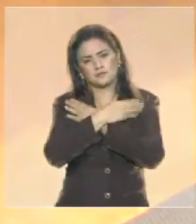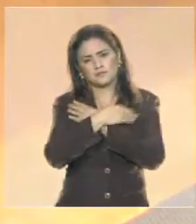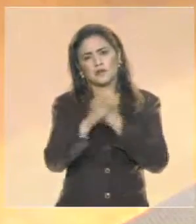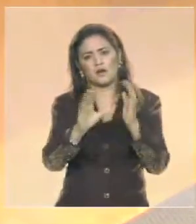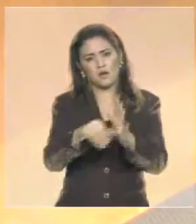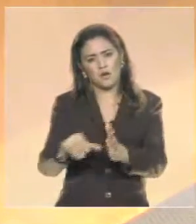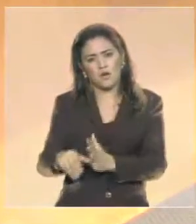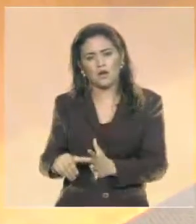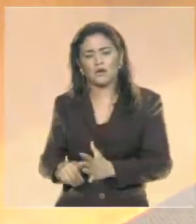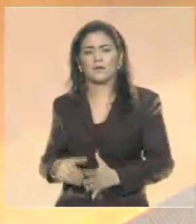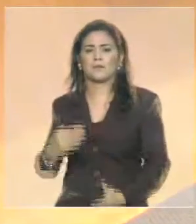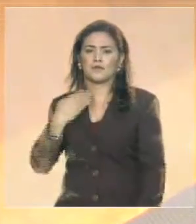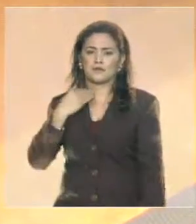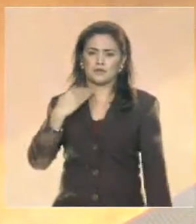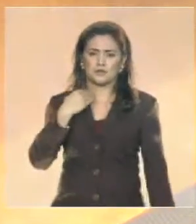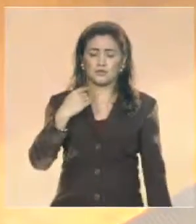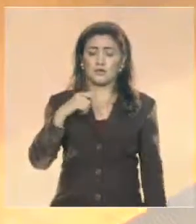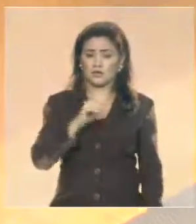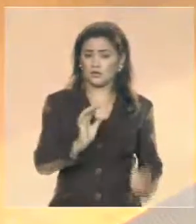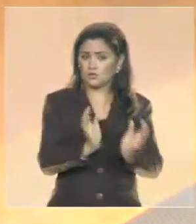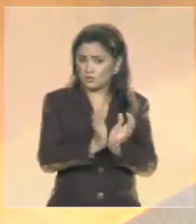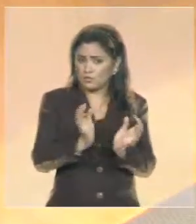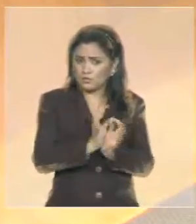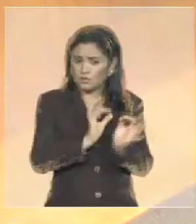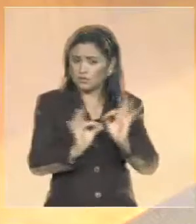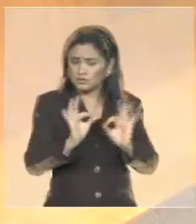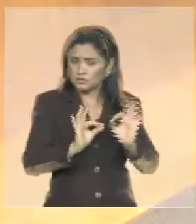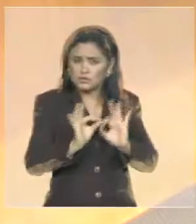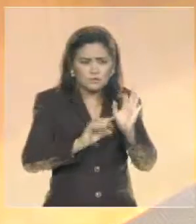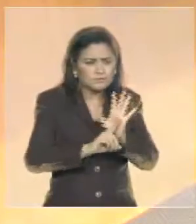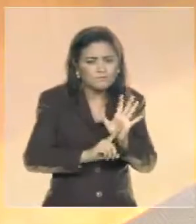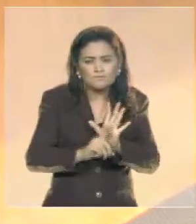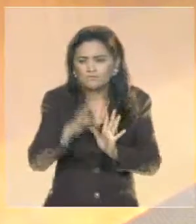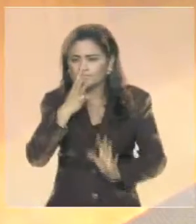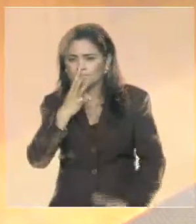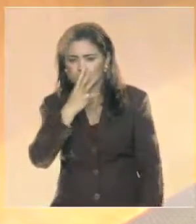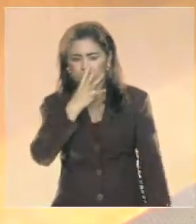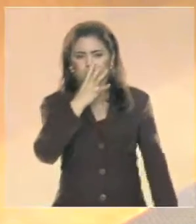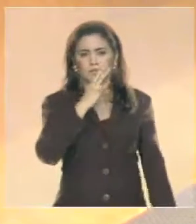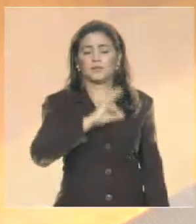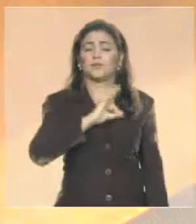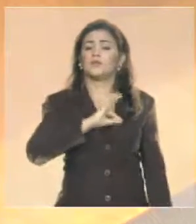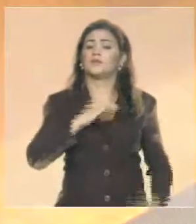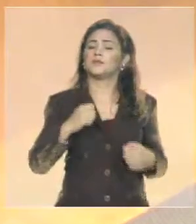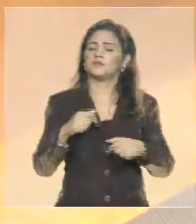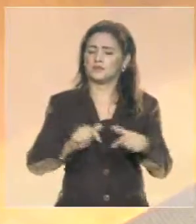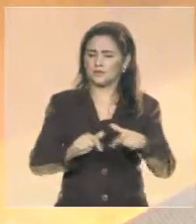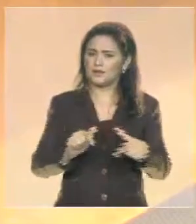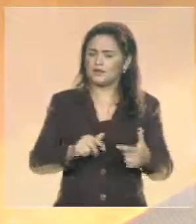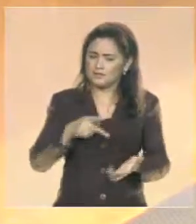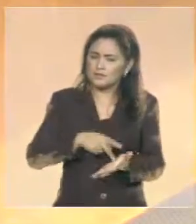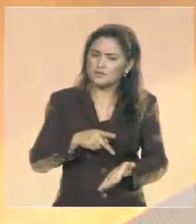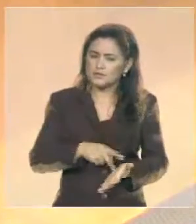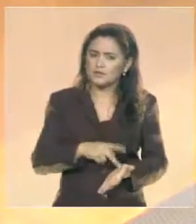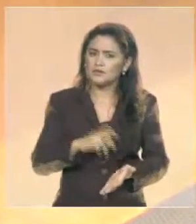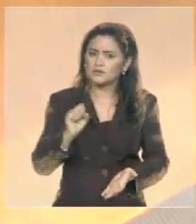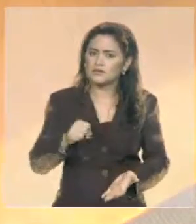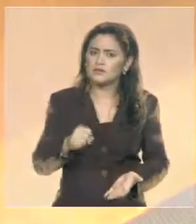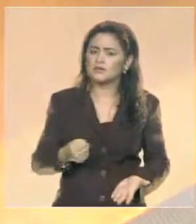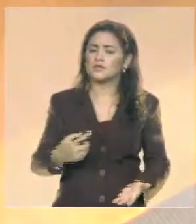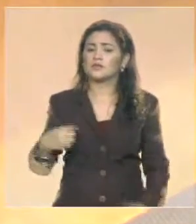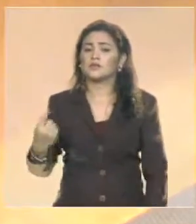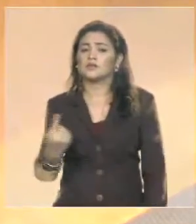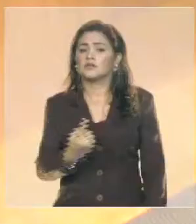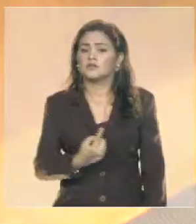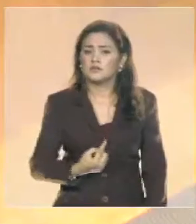fazem levantamentos muito bem feitos, e que a polícia precisa agir, isso é um fato. Nós sabemos, estamos acompanhando, através,